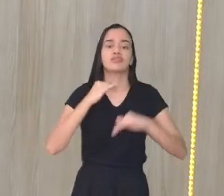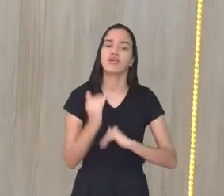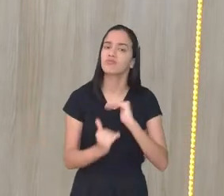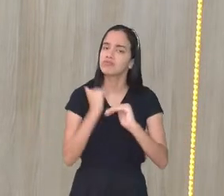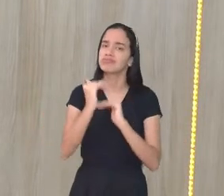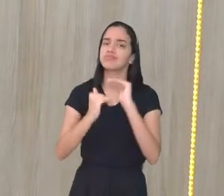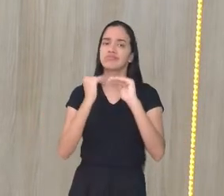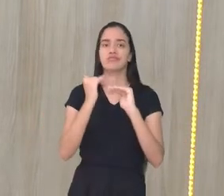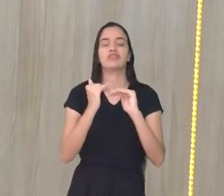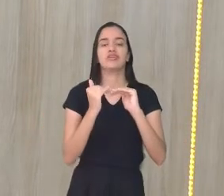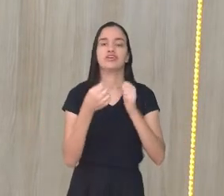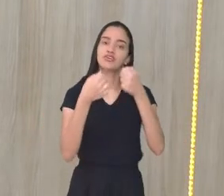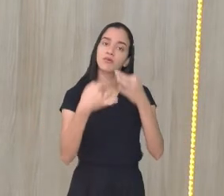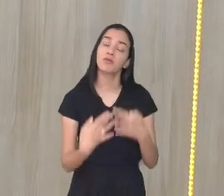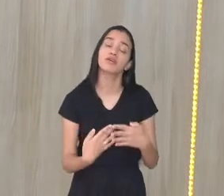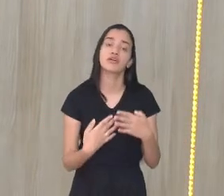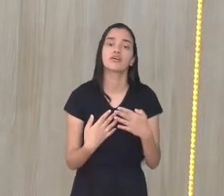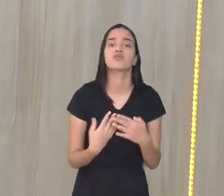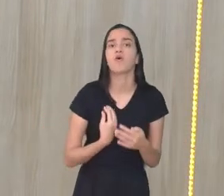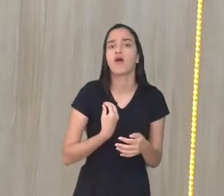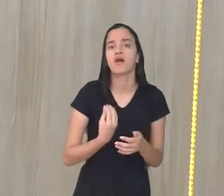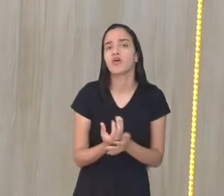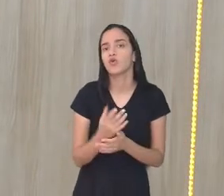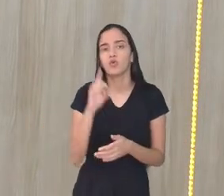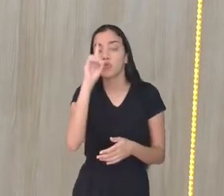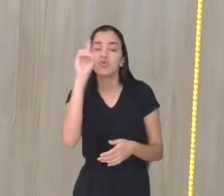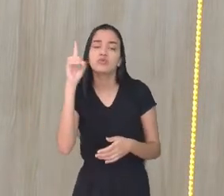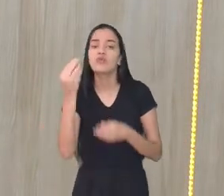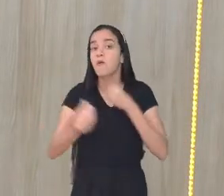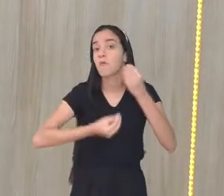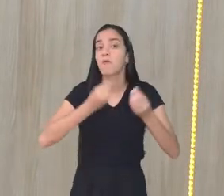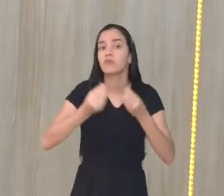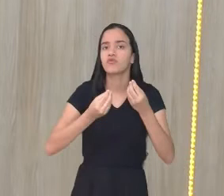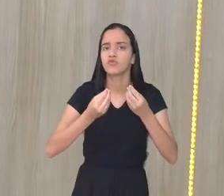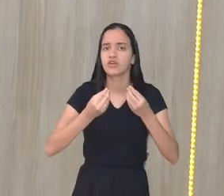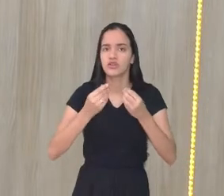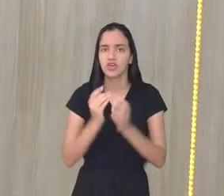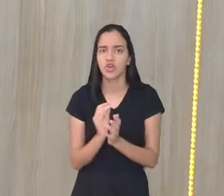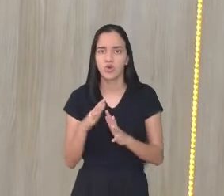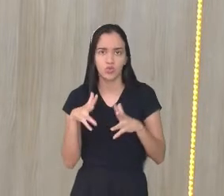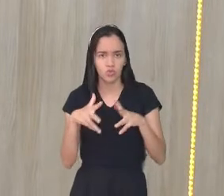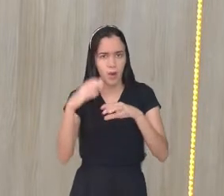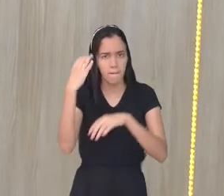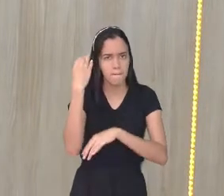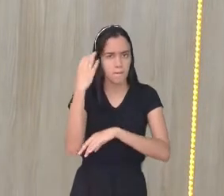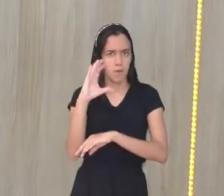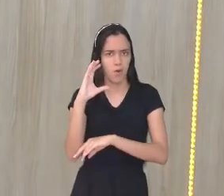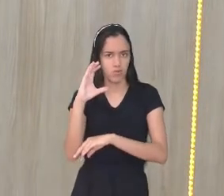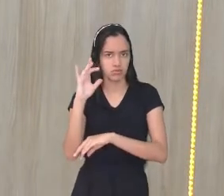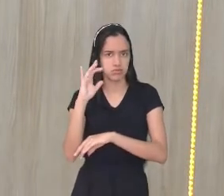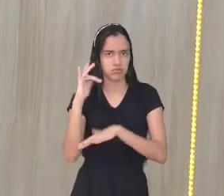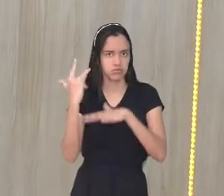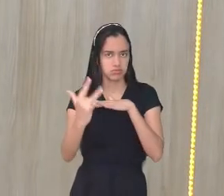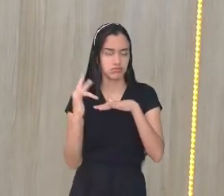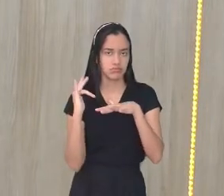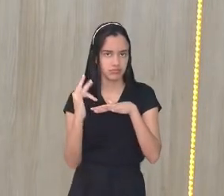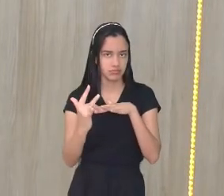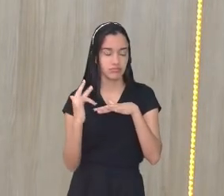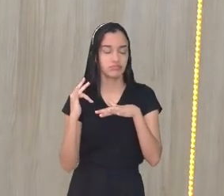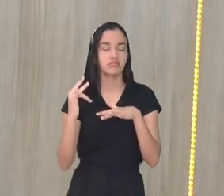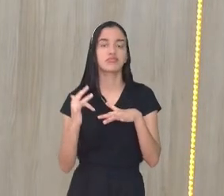dizendo um pouquinho de como foi o seu dia. Porque nem tudo você posta na rede social, tudo que você faz, não os momentos que vocês